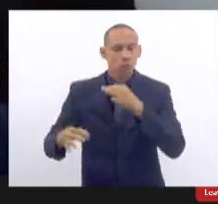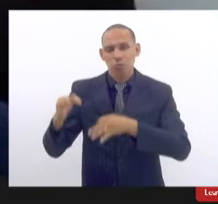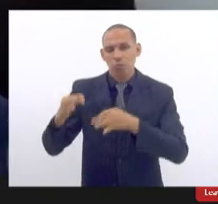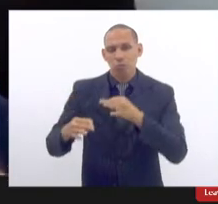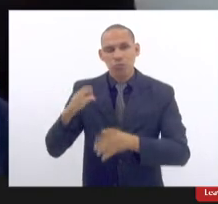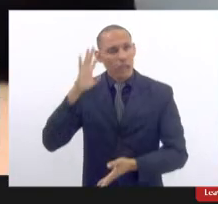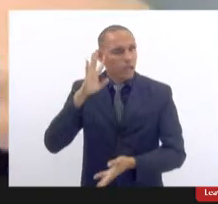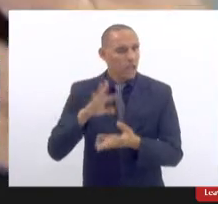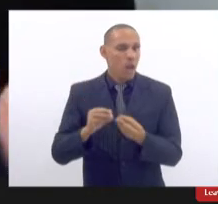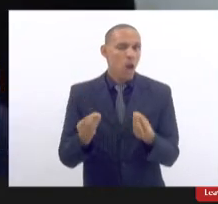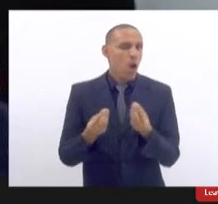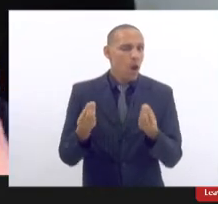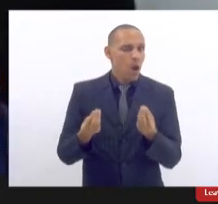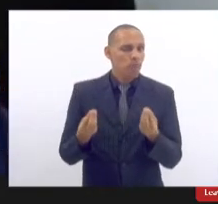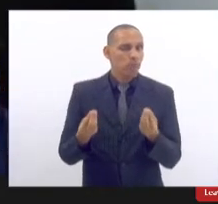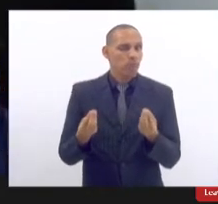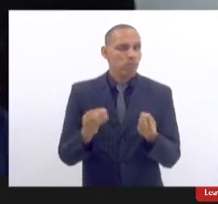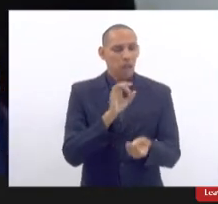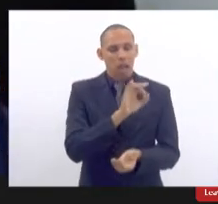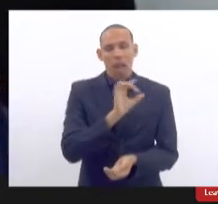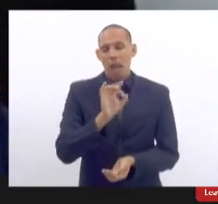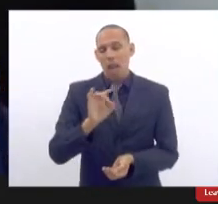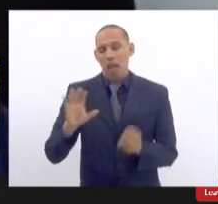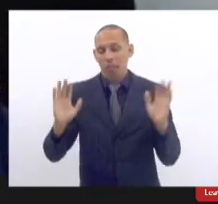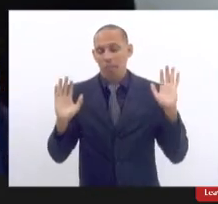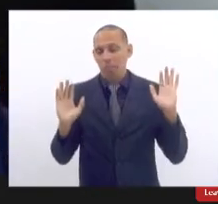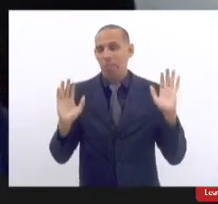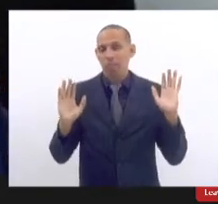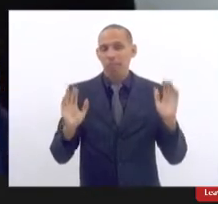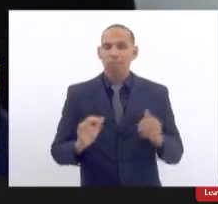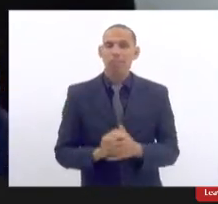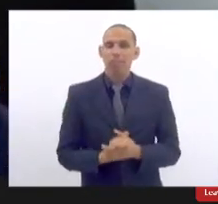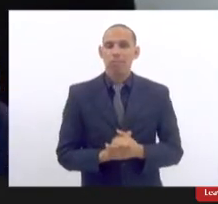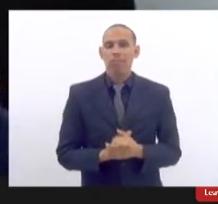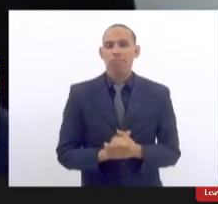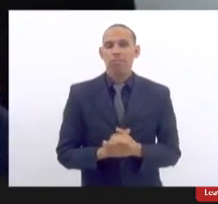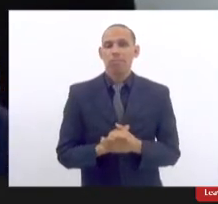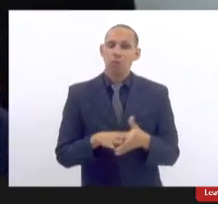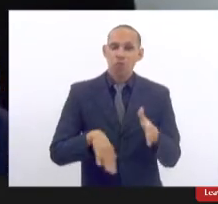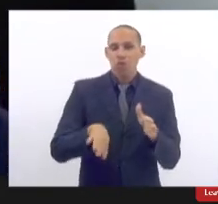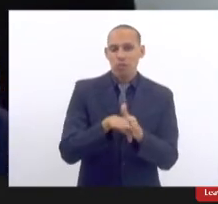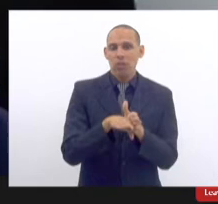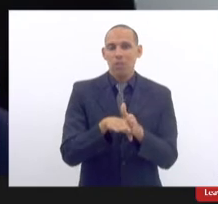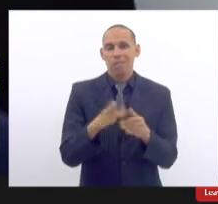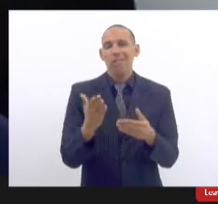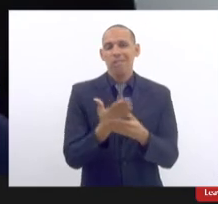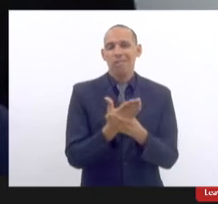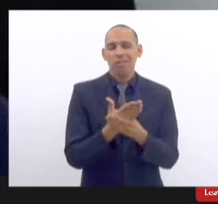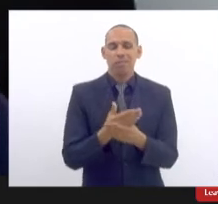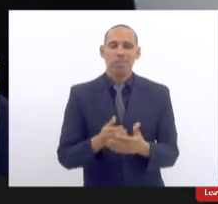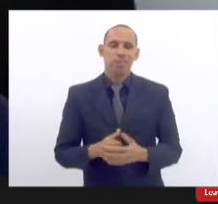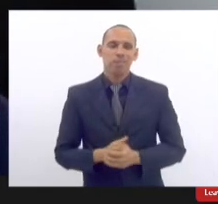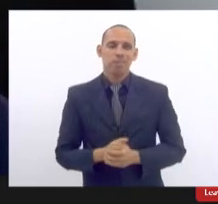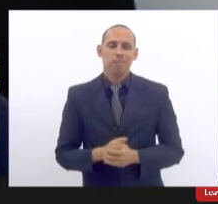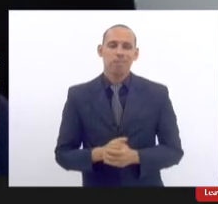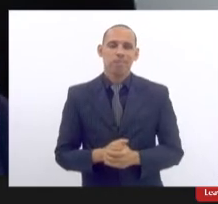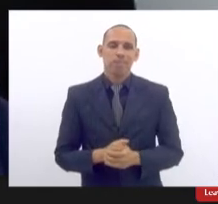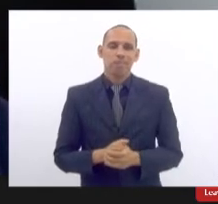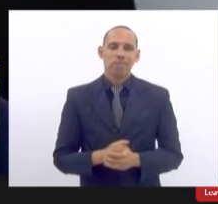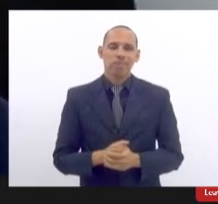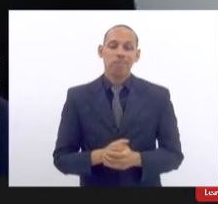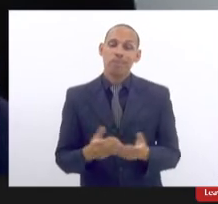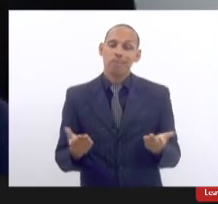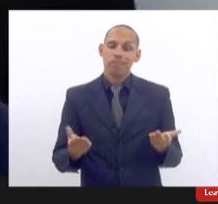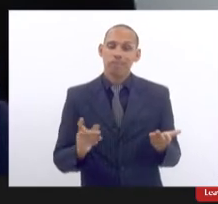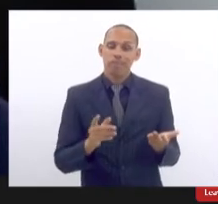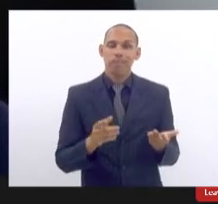cada magistrado a quem a gente é quem chega a causa né a gente